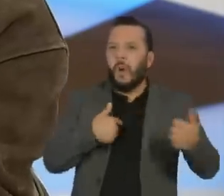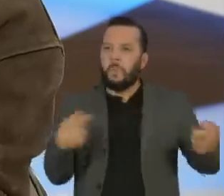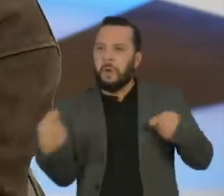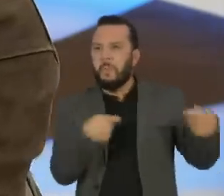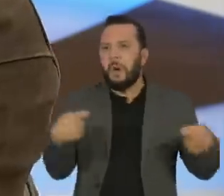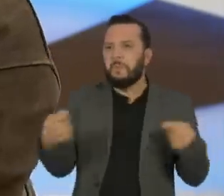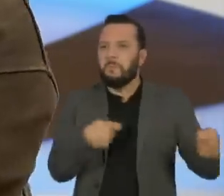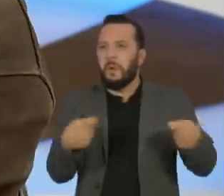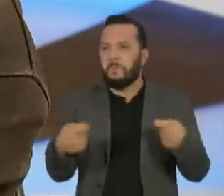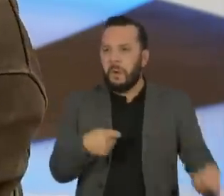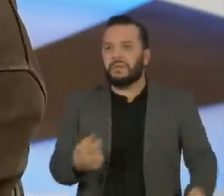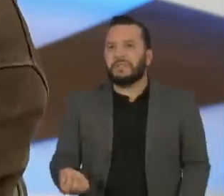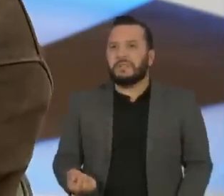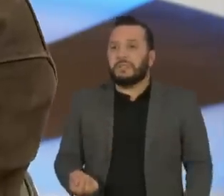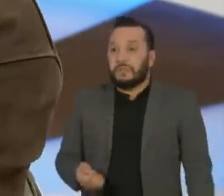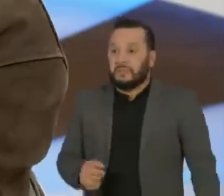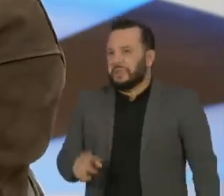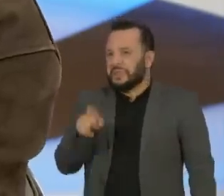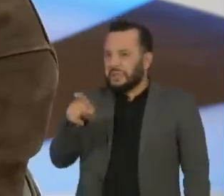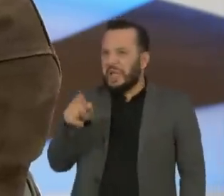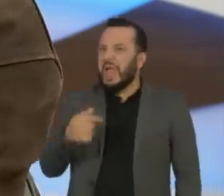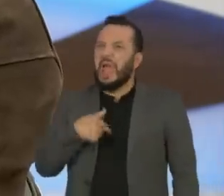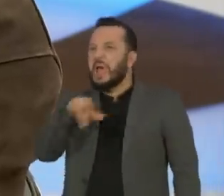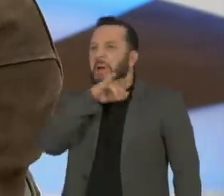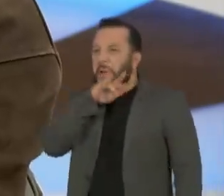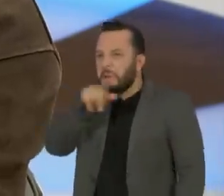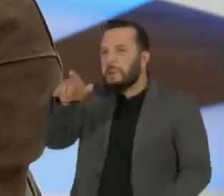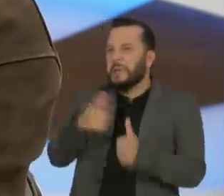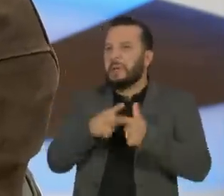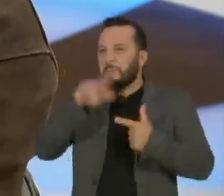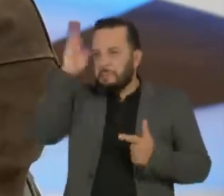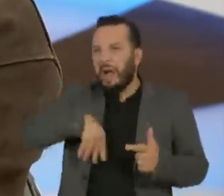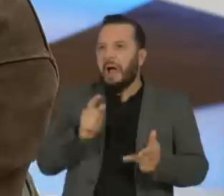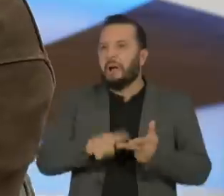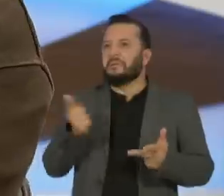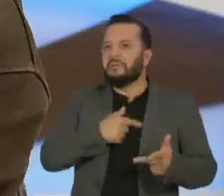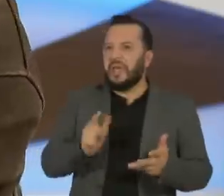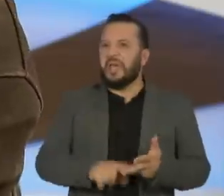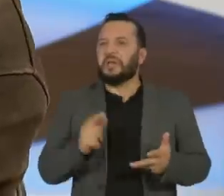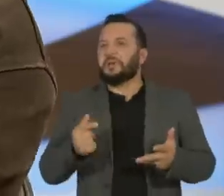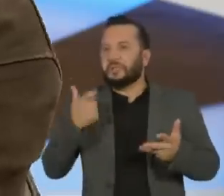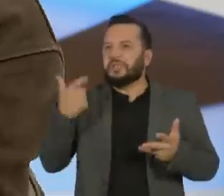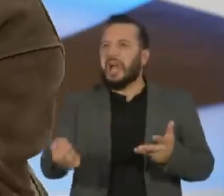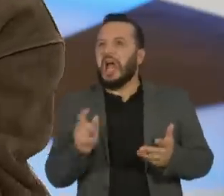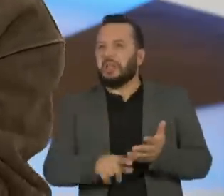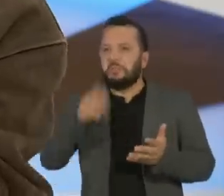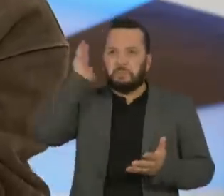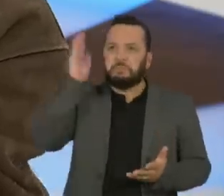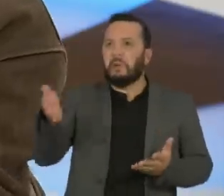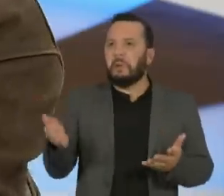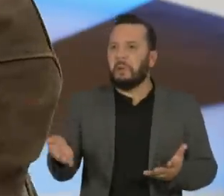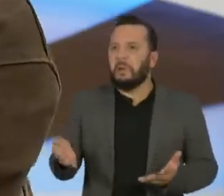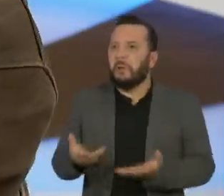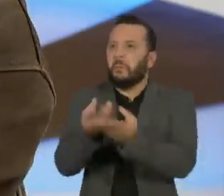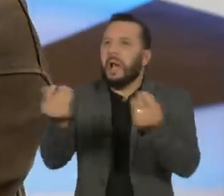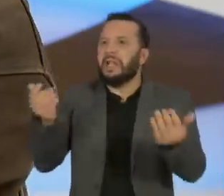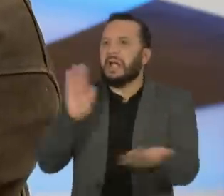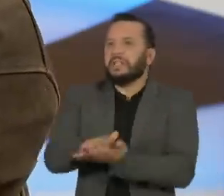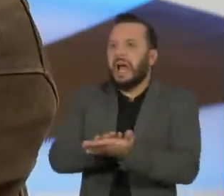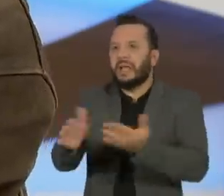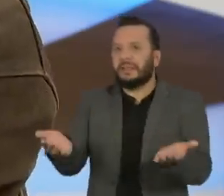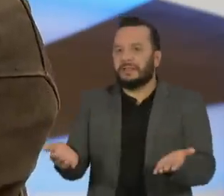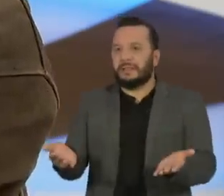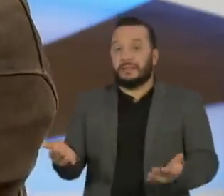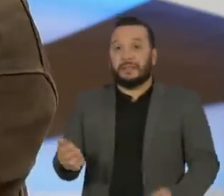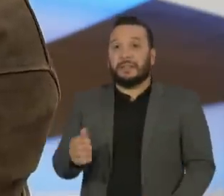tem um adversário, esse adversário tem que ser podre, mal, feio, chato, burro, não ter qualidade nenhuma. E, se você atribui